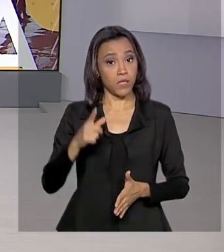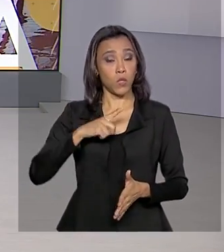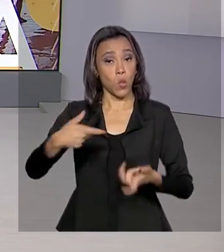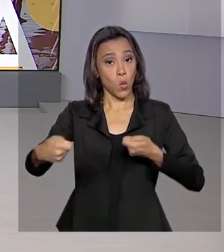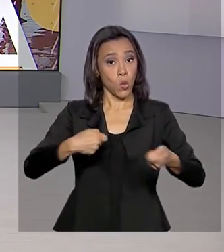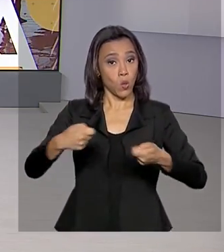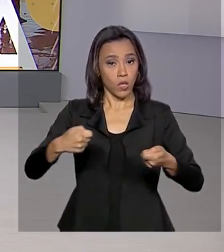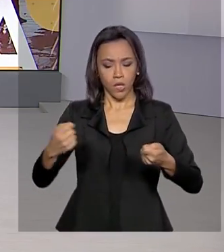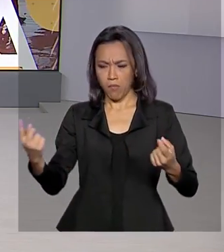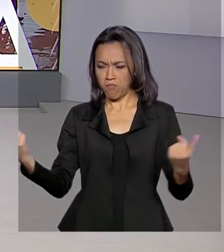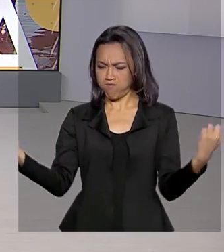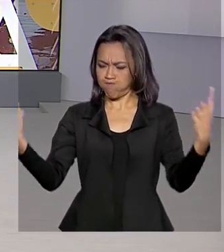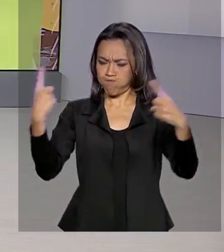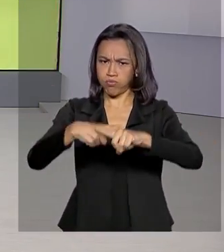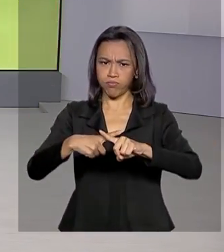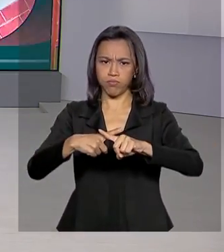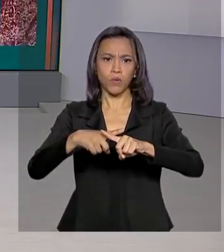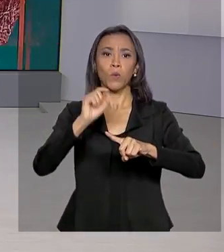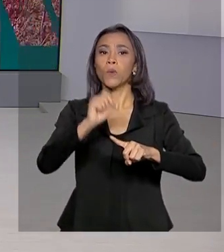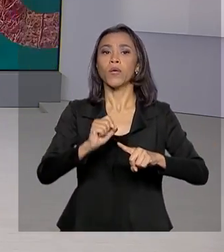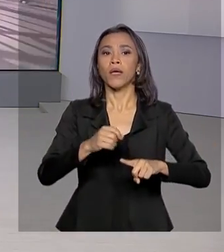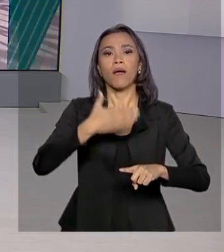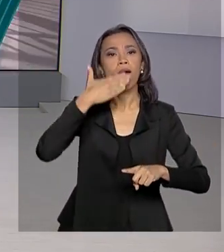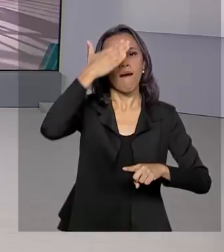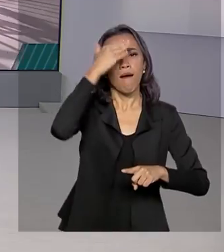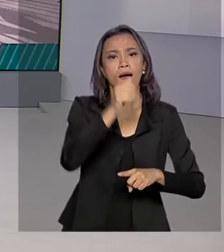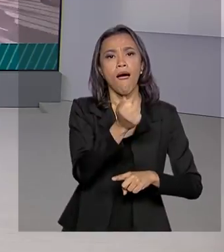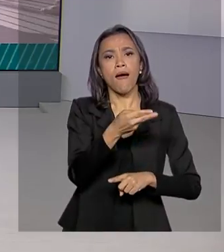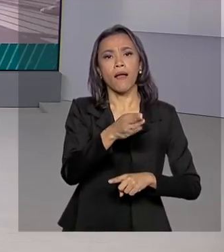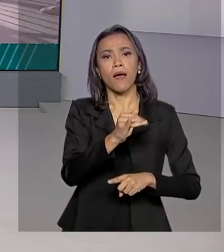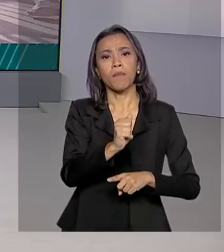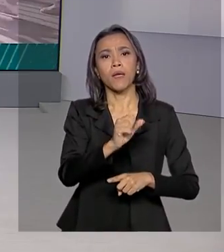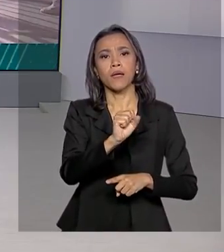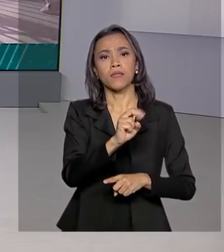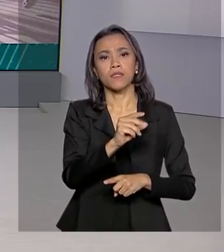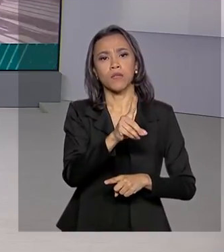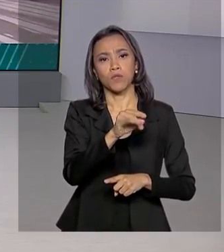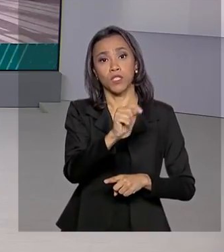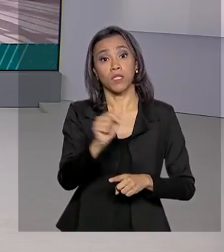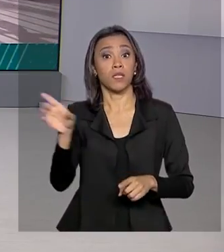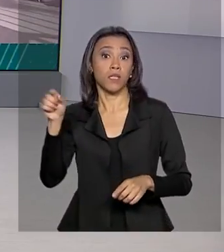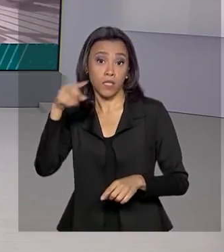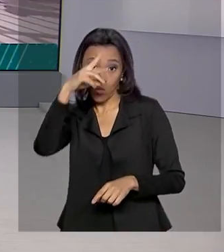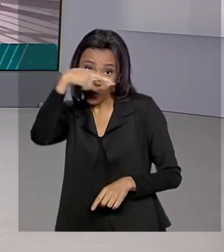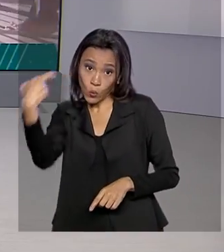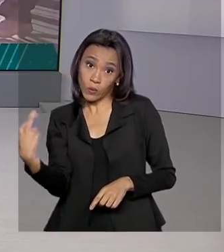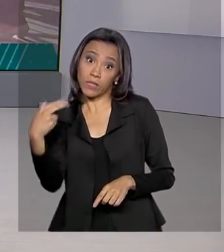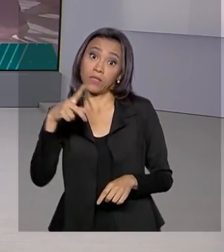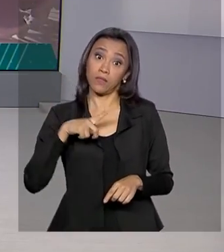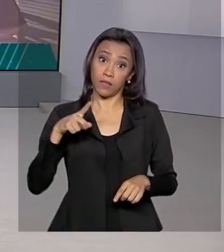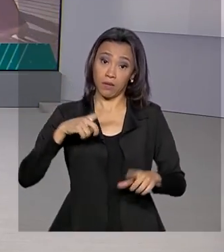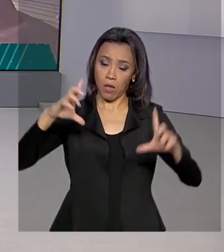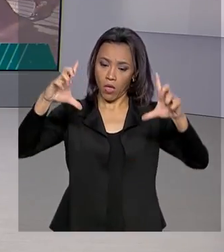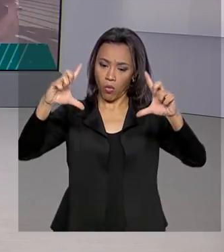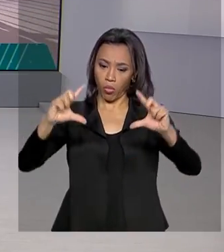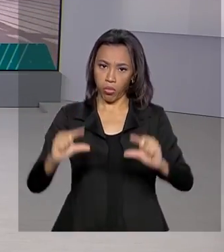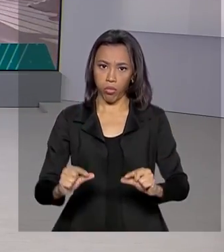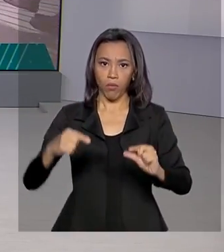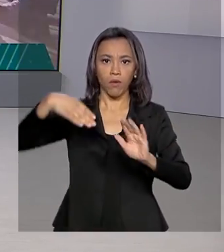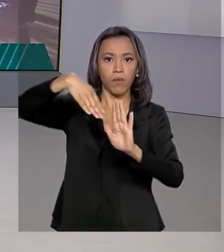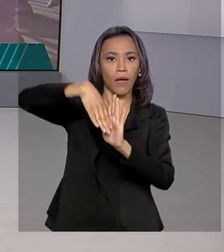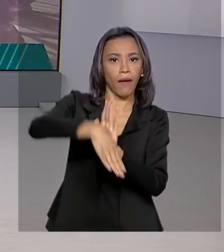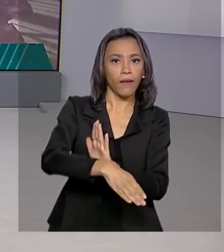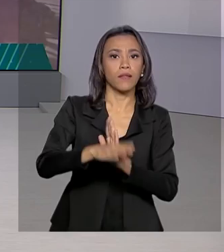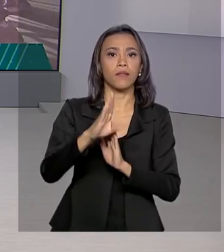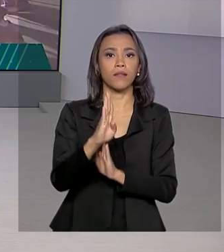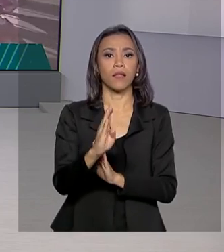a Arábia Saudita e Rússia pelo preço do barril de petróleo. Após uma segunda-feira que registrou queda nas bolsas ao redor do mundo, hoje os mercados